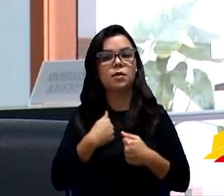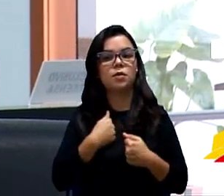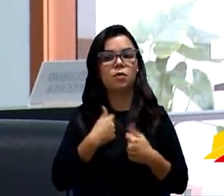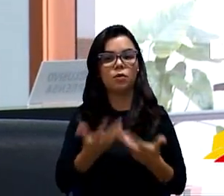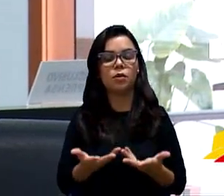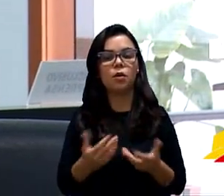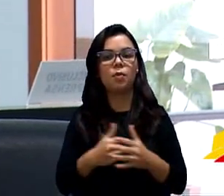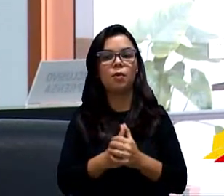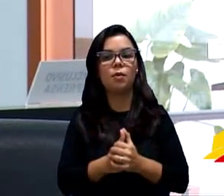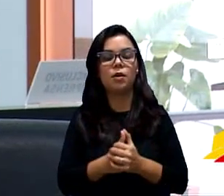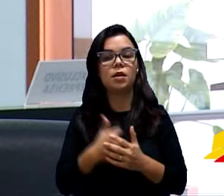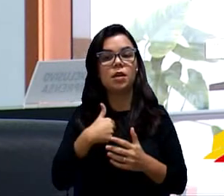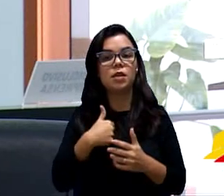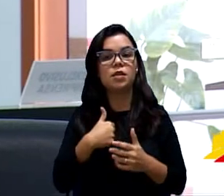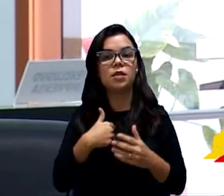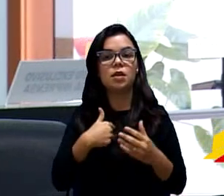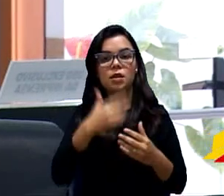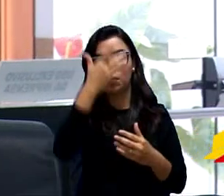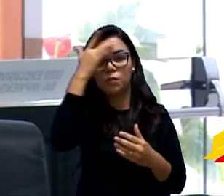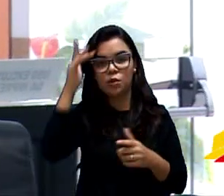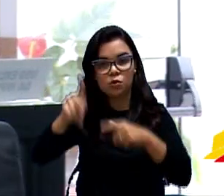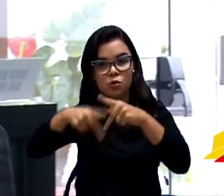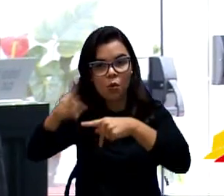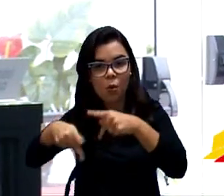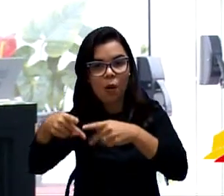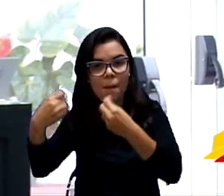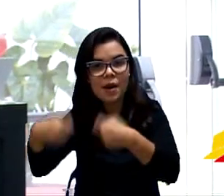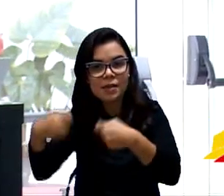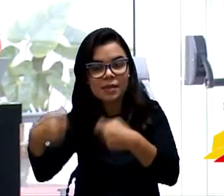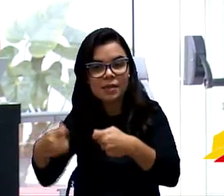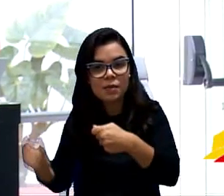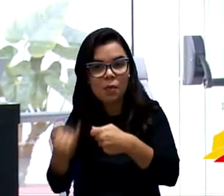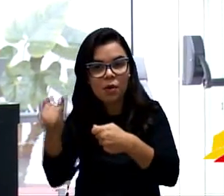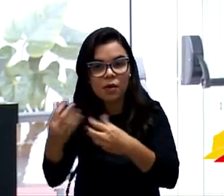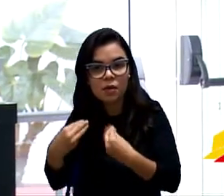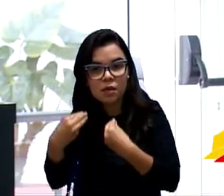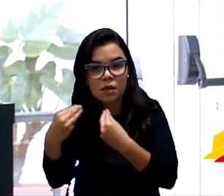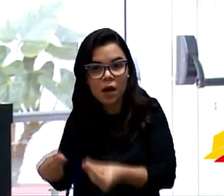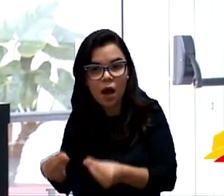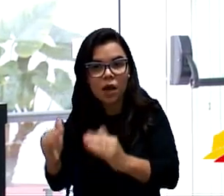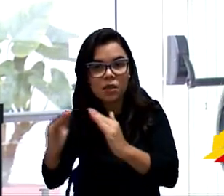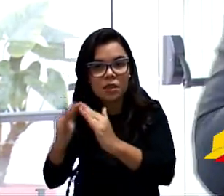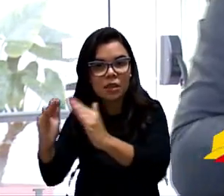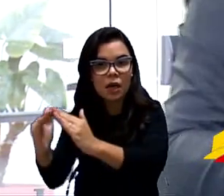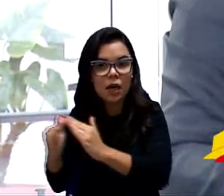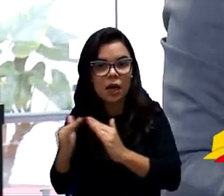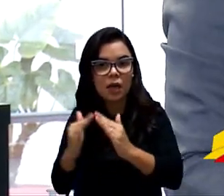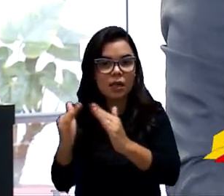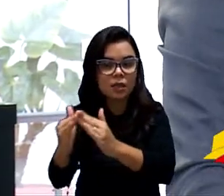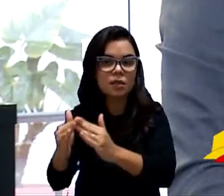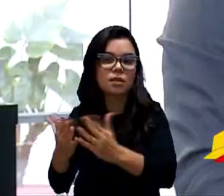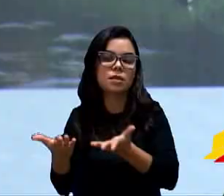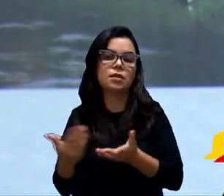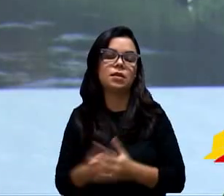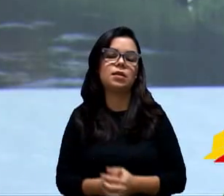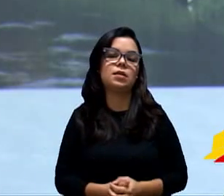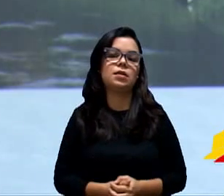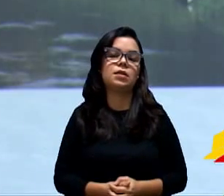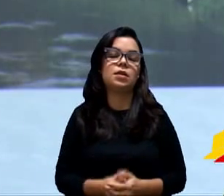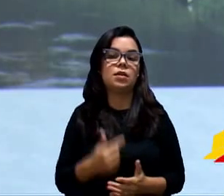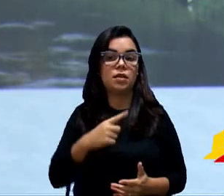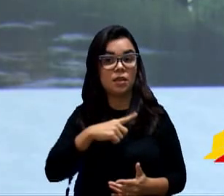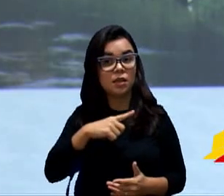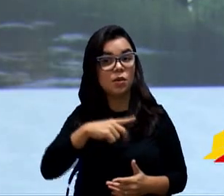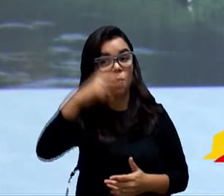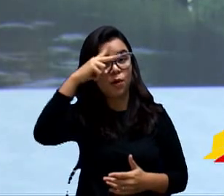precisa de moradia. Ou no mínimo terreno. Porque quem é trabalhador, ele constrói. Tem uma história com relação àquela comunidade, sabe que